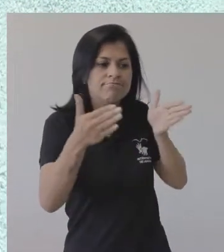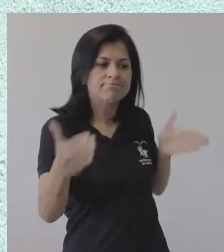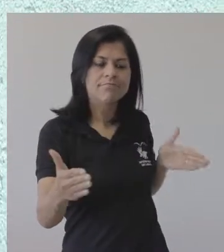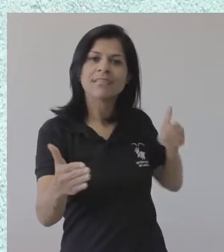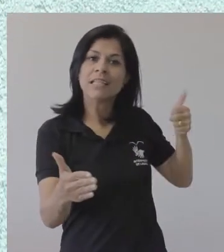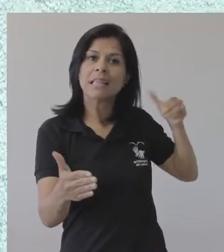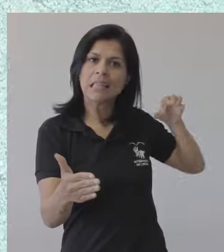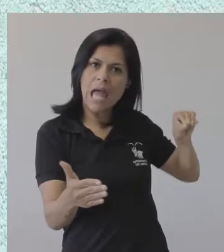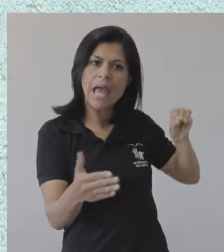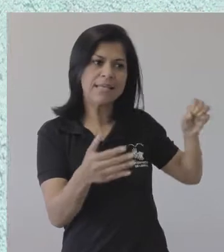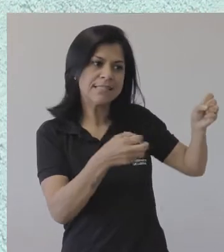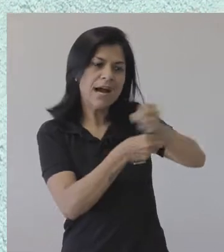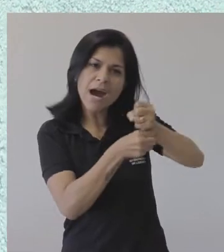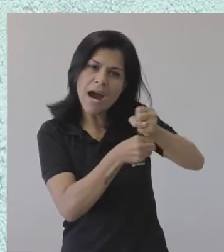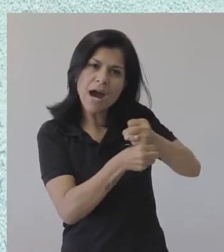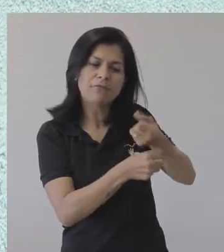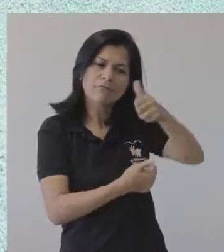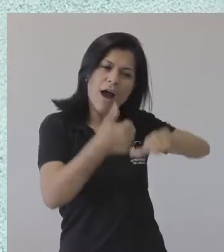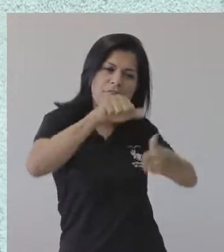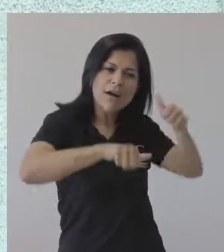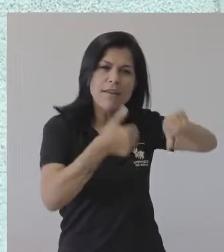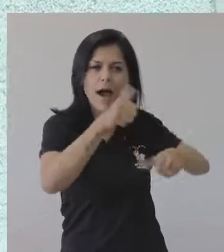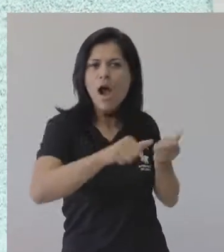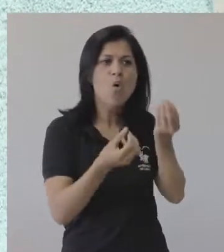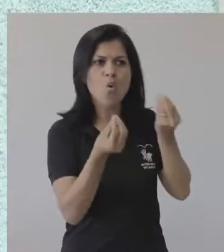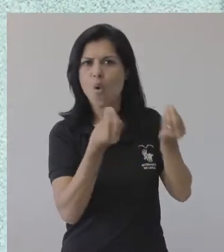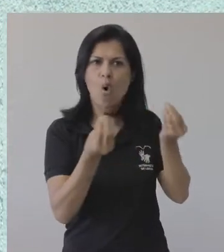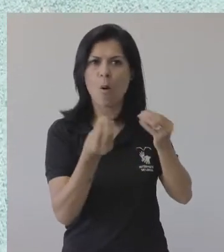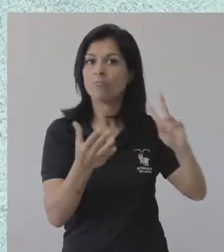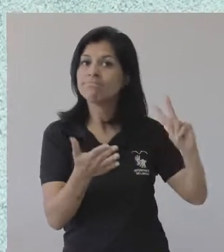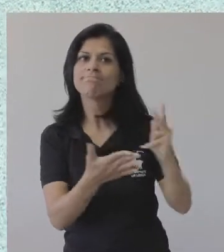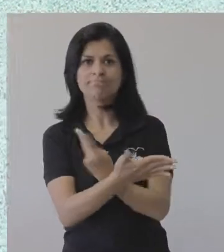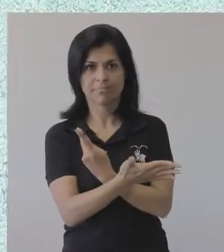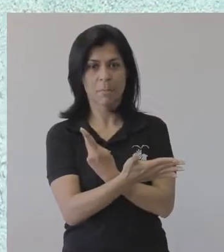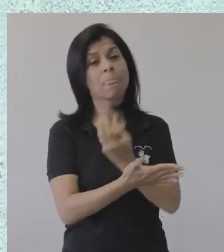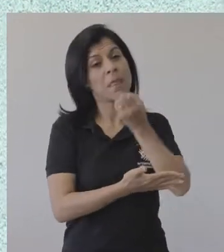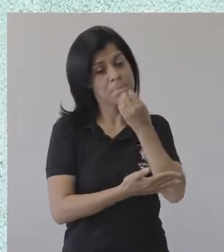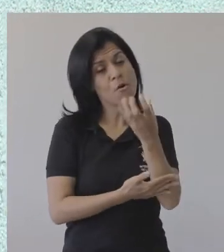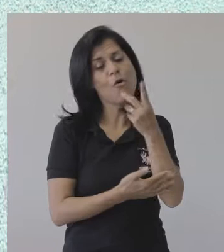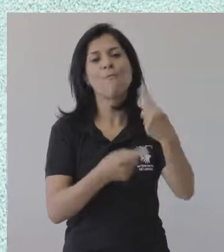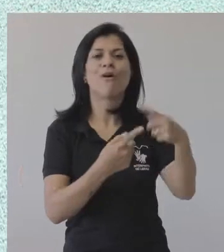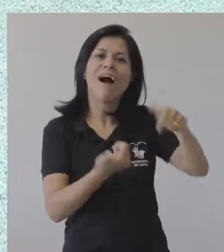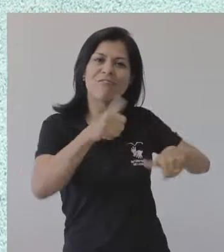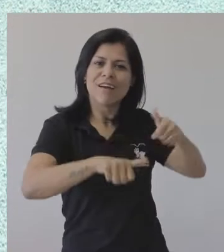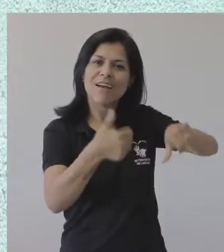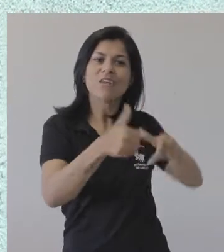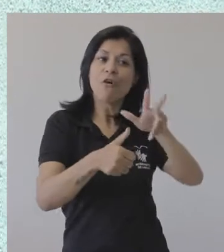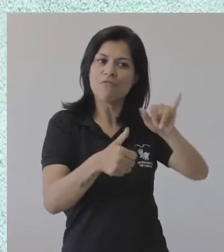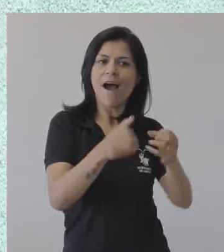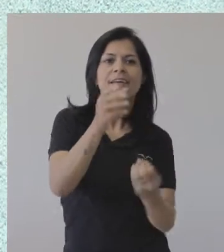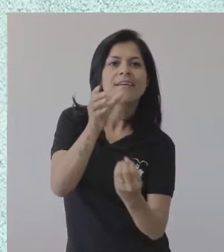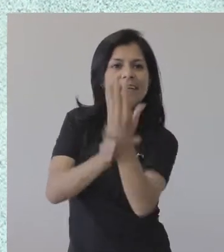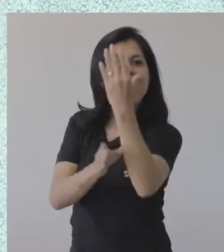coletivamente, ser interessante, ser necessário avaliar essa década. E aí, a partir dessa avaliação, construir